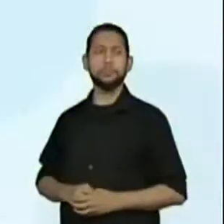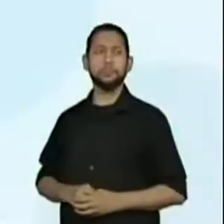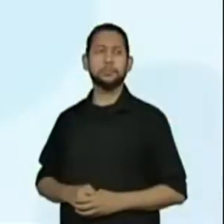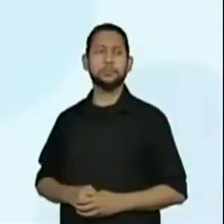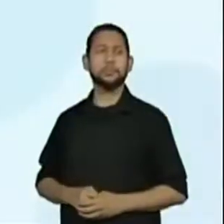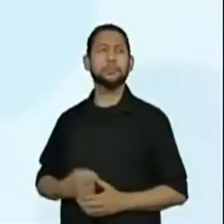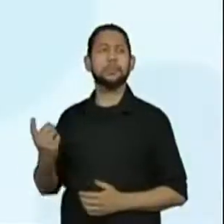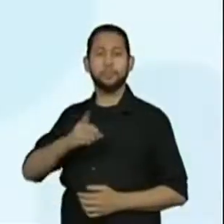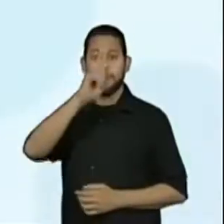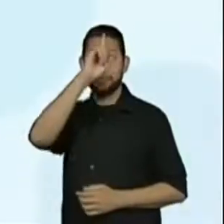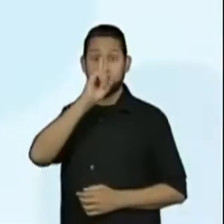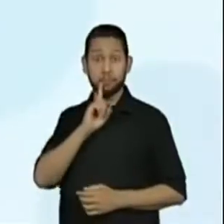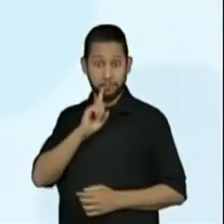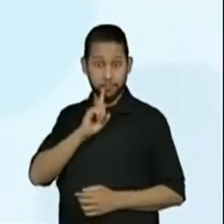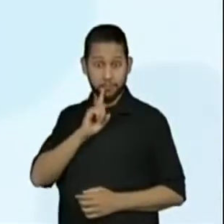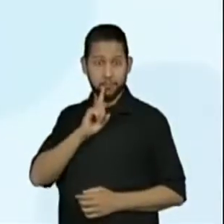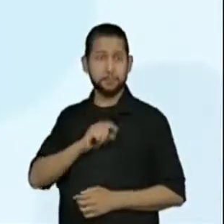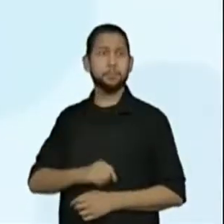Fita amarela.